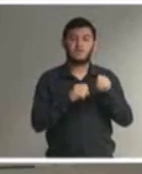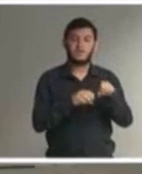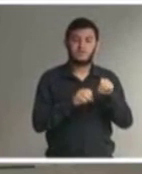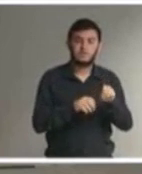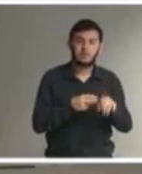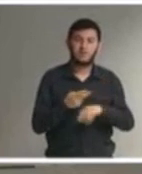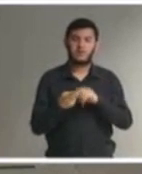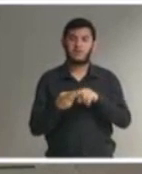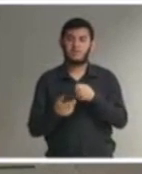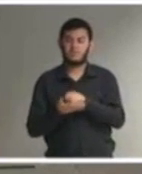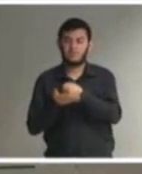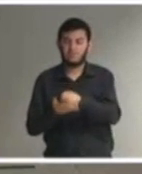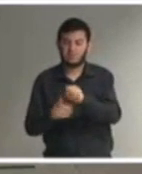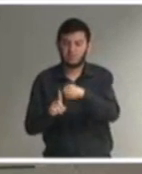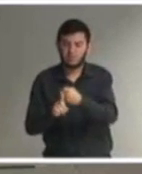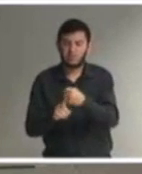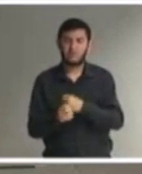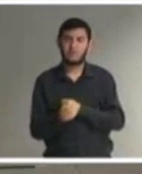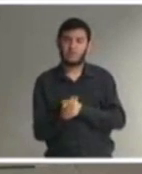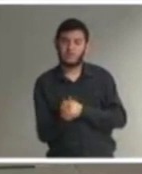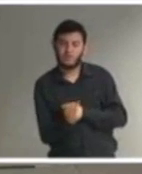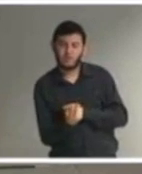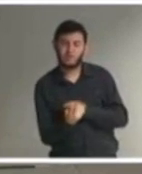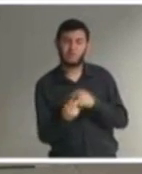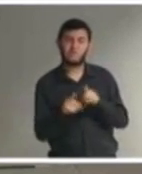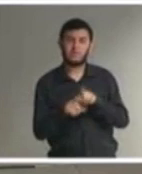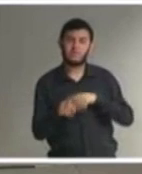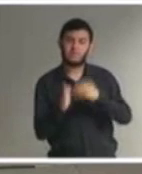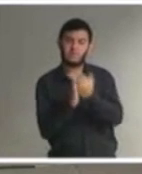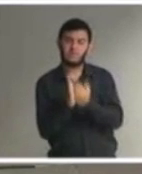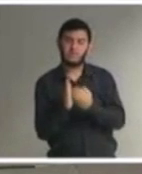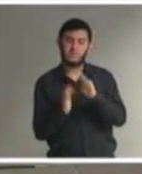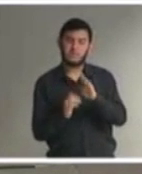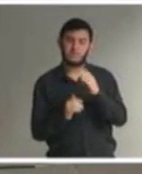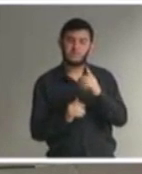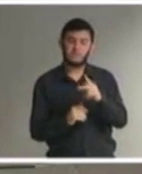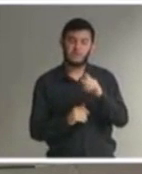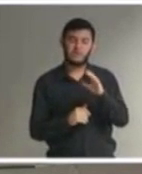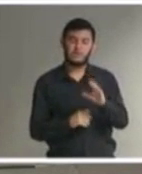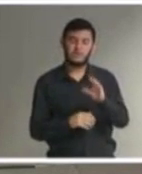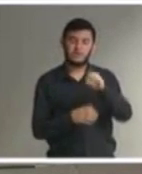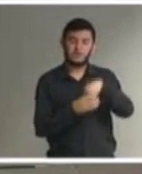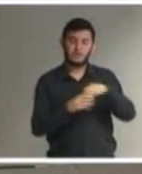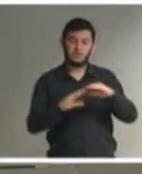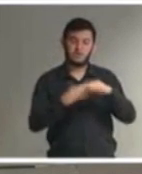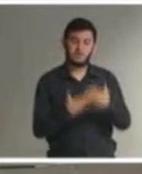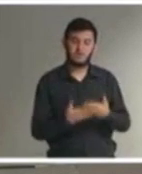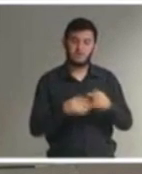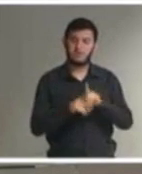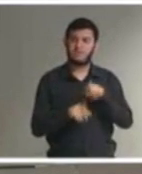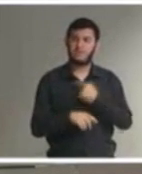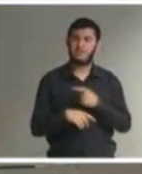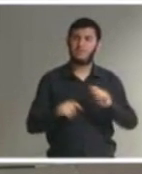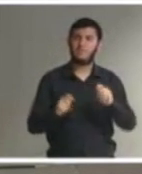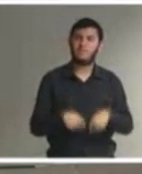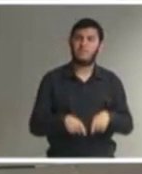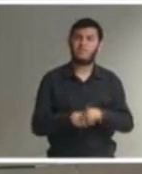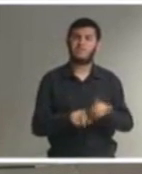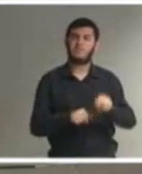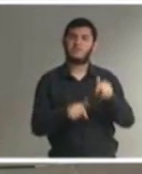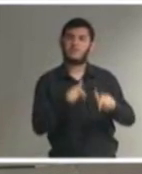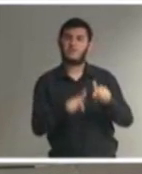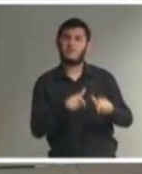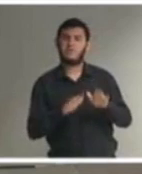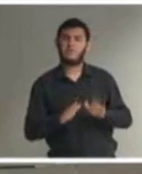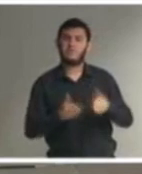da assistência social um programa chamado BPC na escola ora o que nós podemos trabalhar na questão da